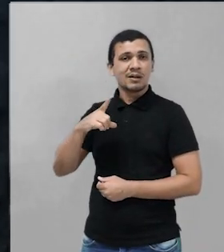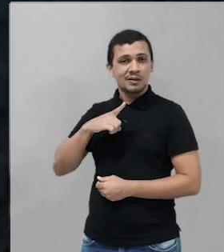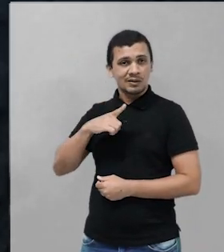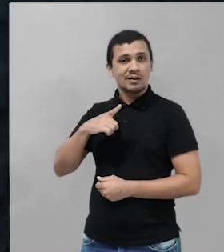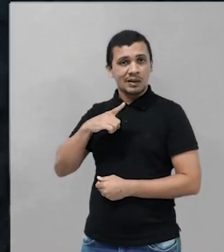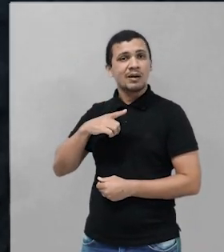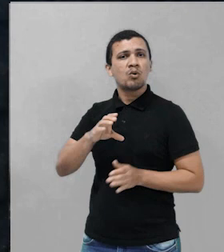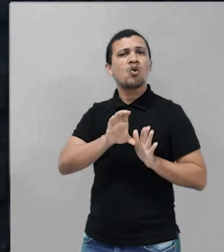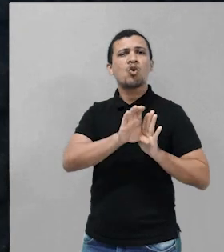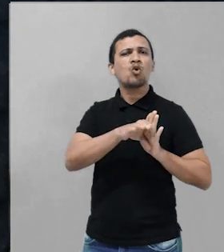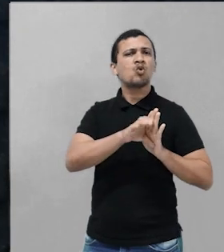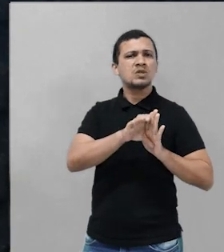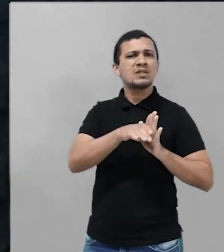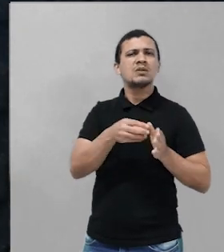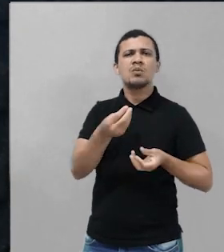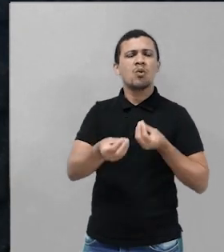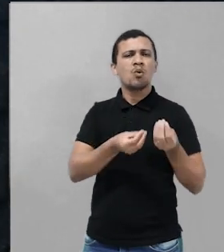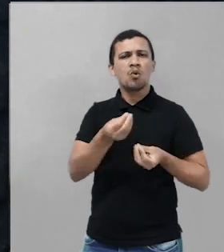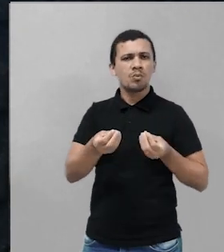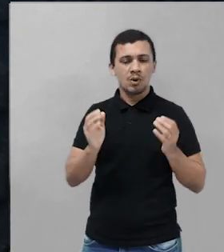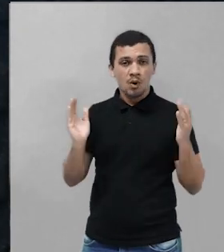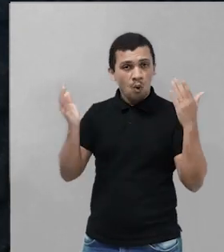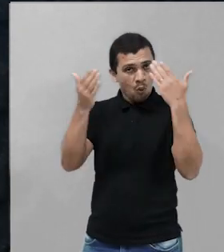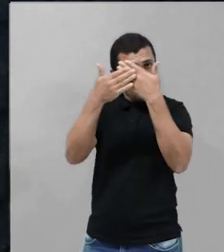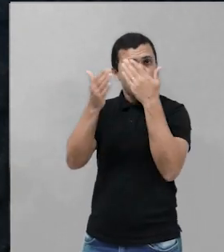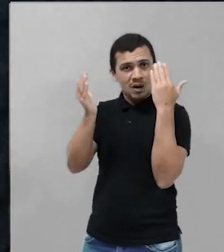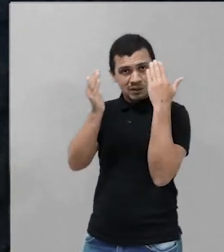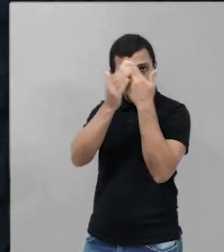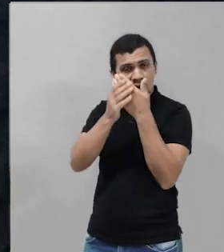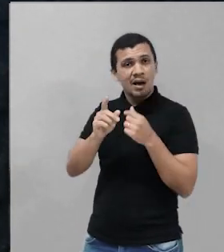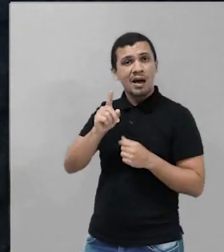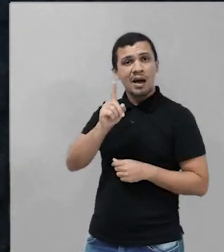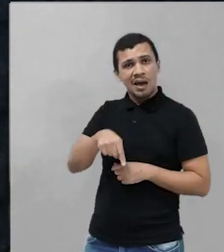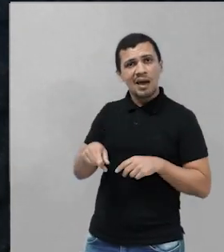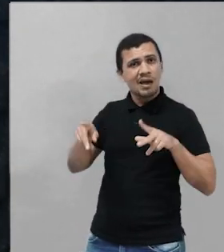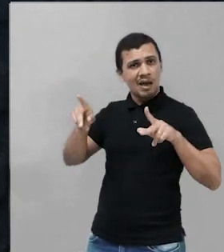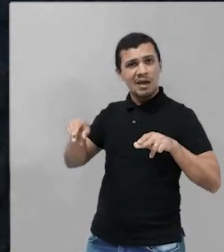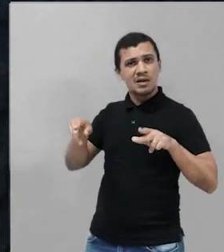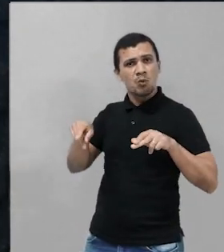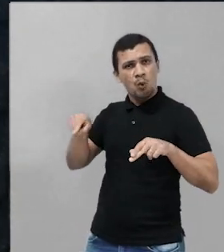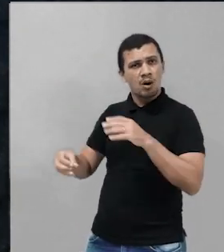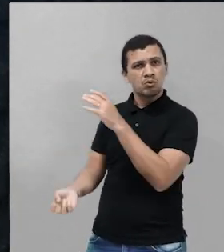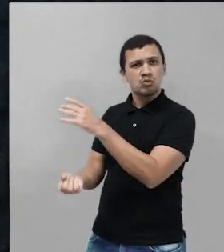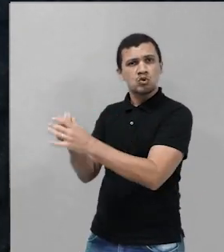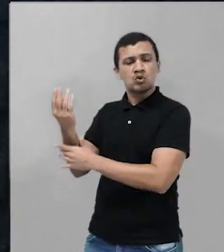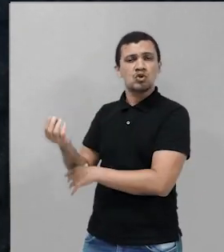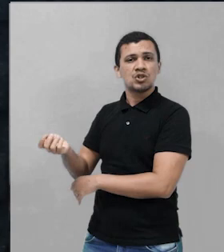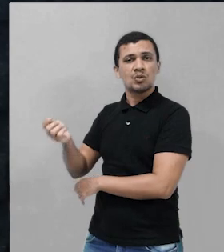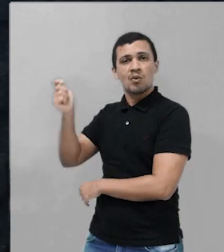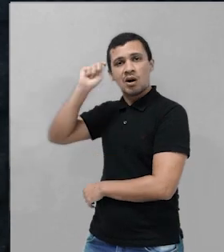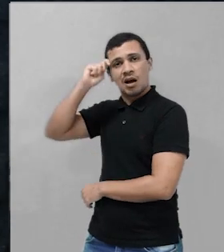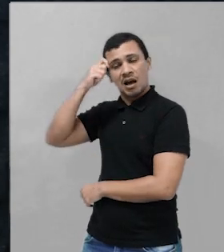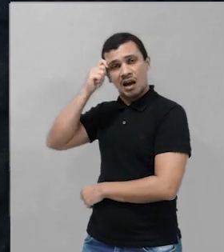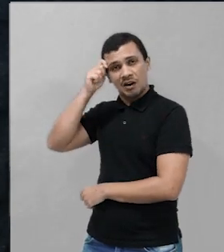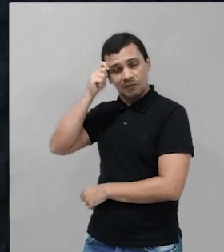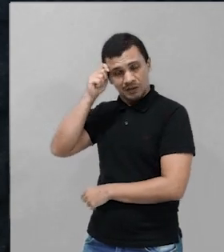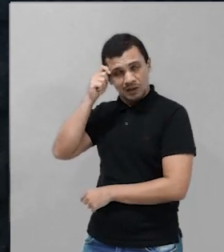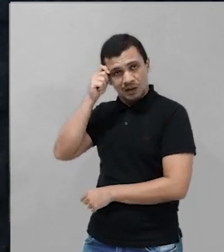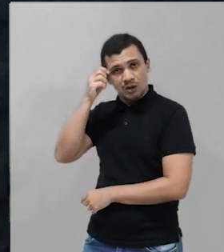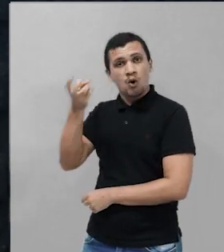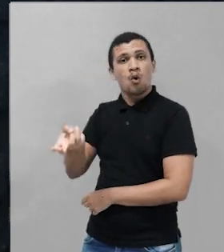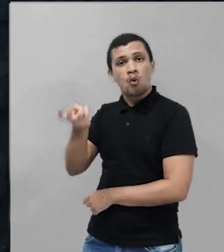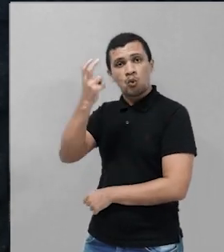literalmente, original ao que foi feito na África, ao era feito na África, na cultura urubá, no processo urubá.